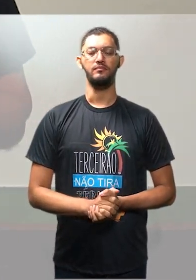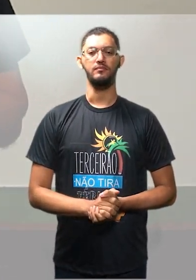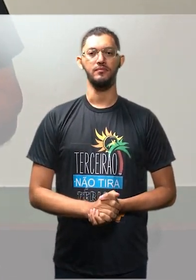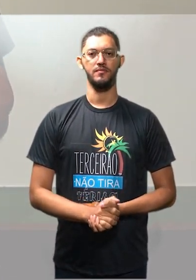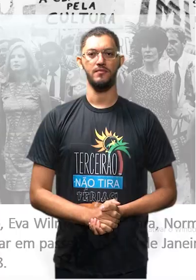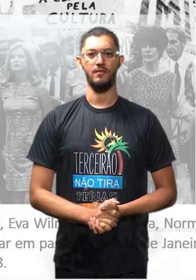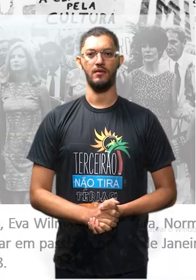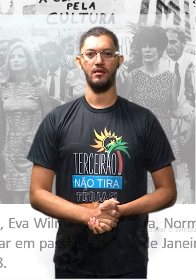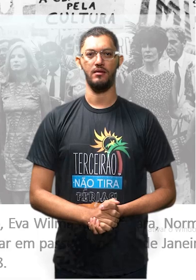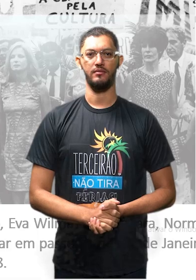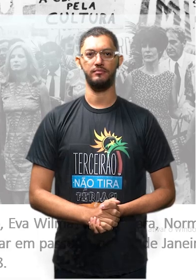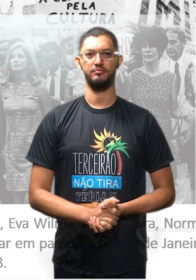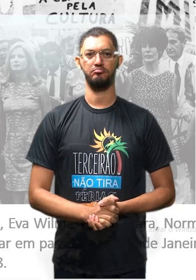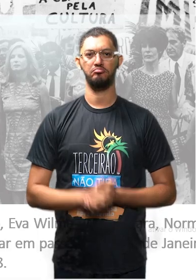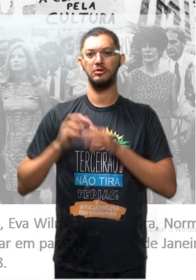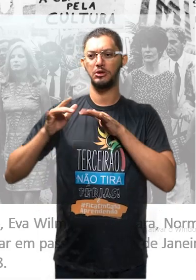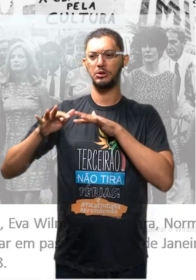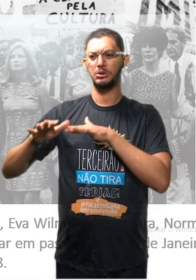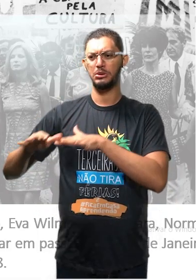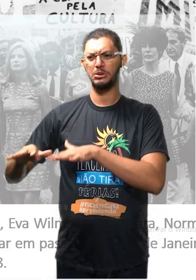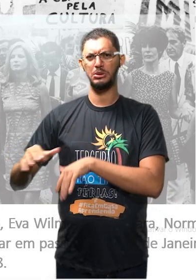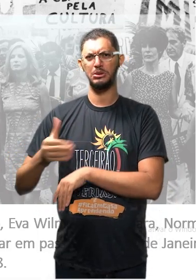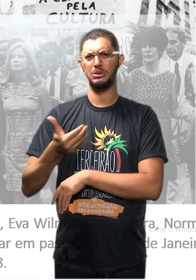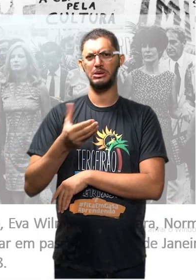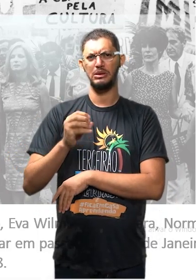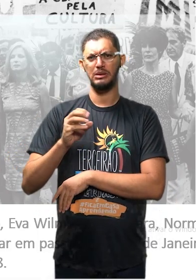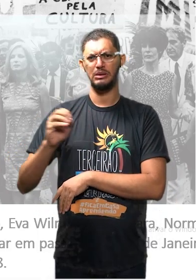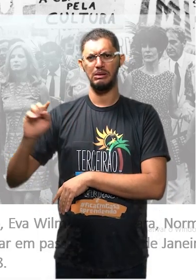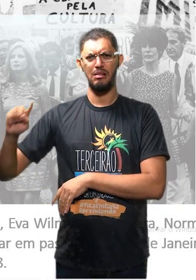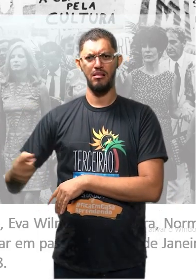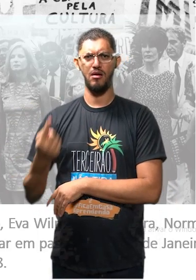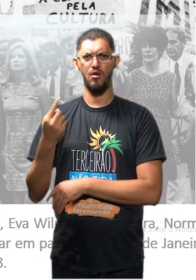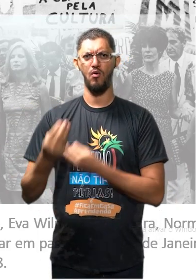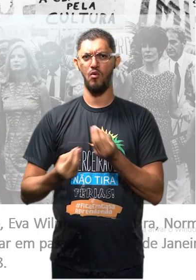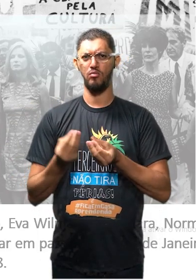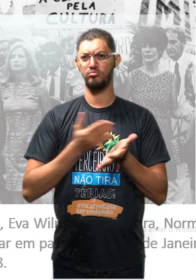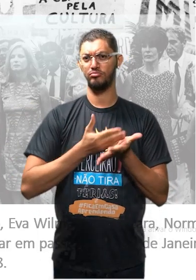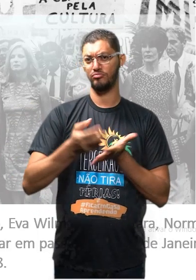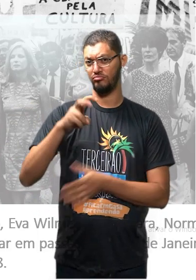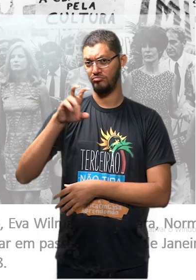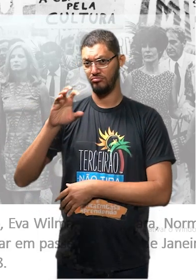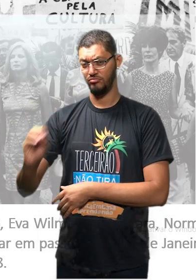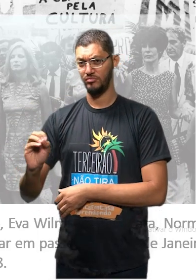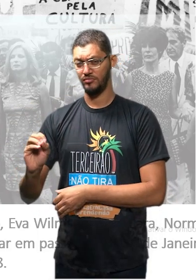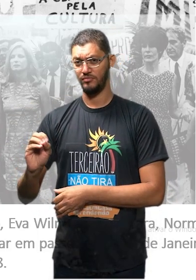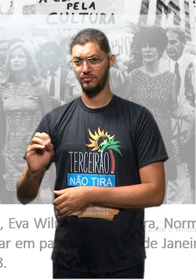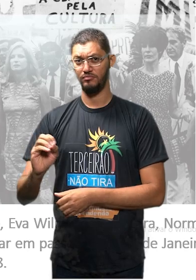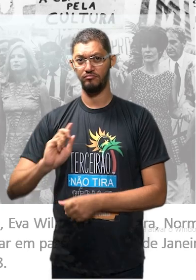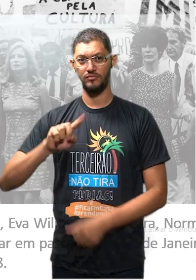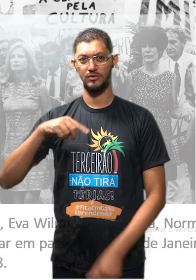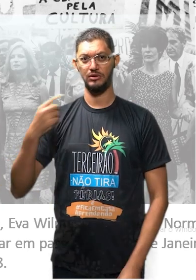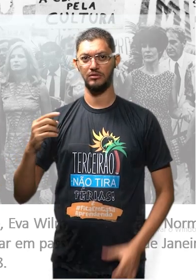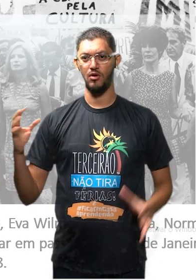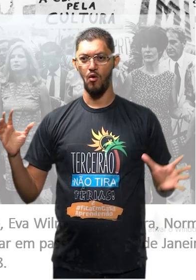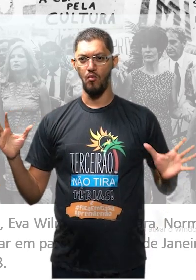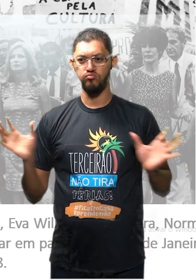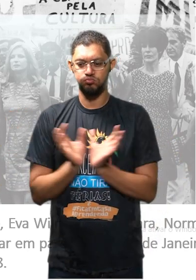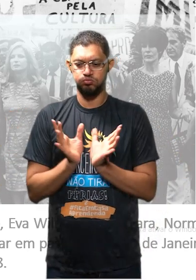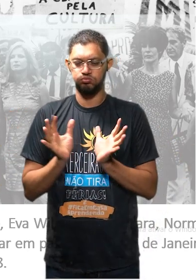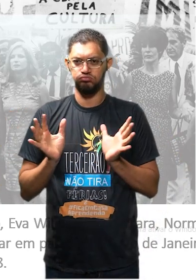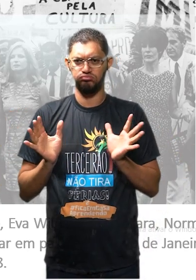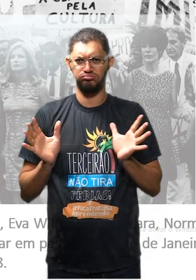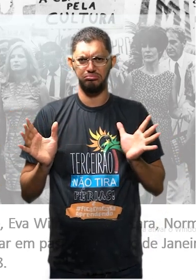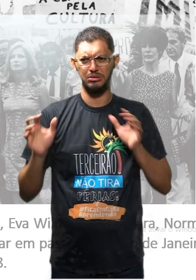Vamos avançar. Passeata dos 100 mil. Essa daqui começou com 50, tá? E depois, ó, 100 mil